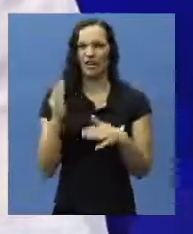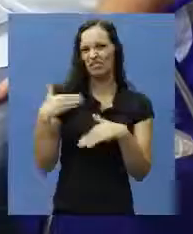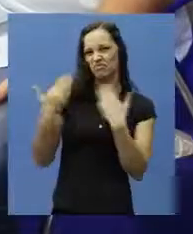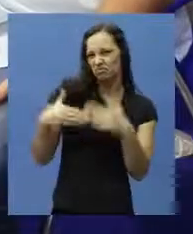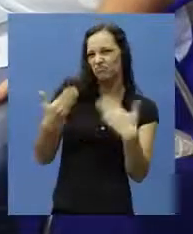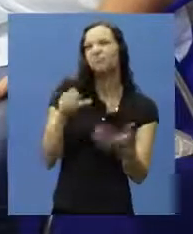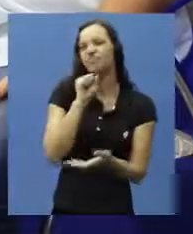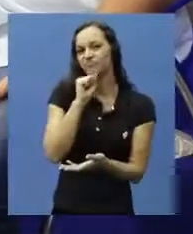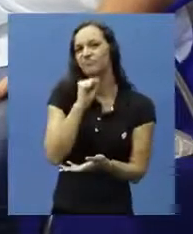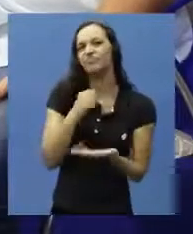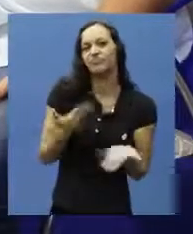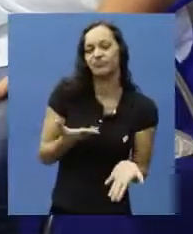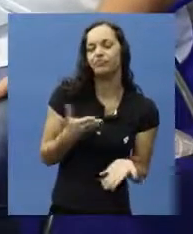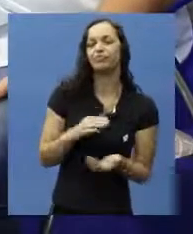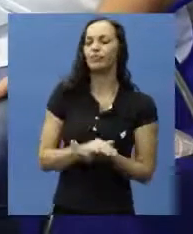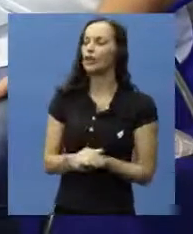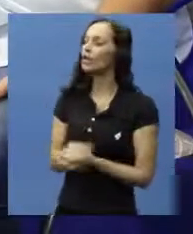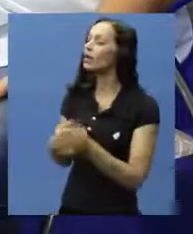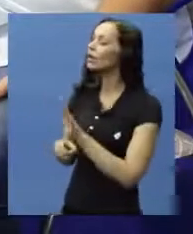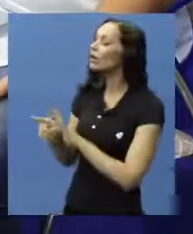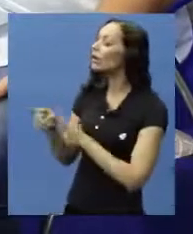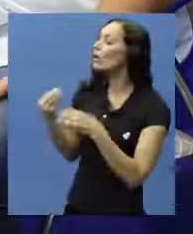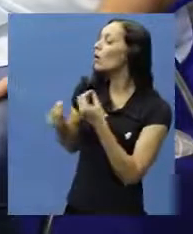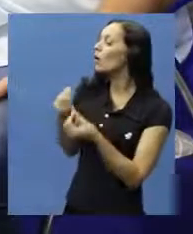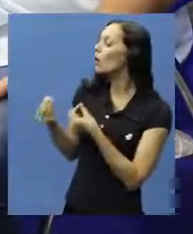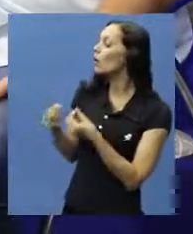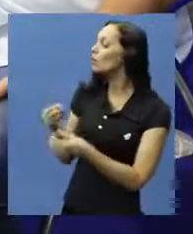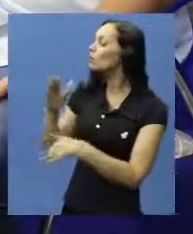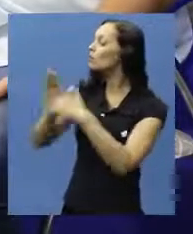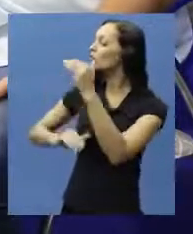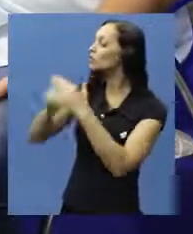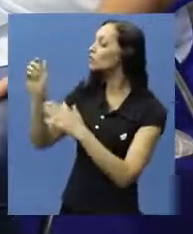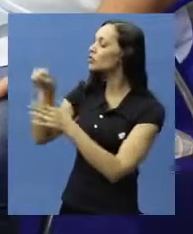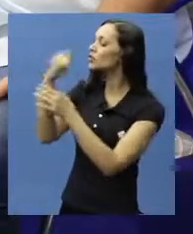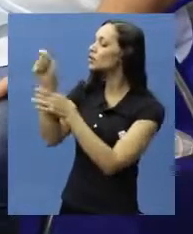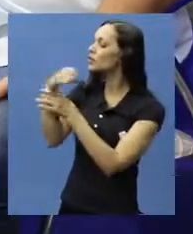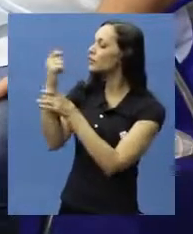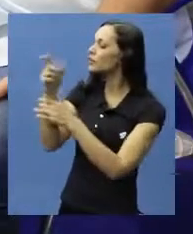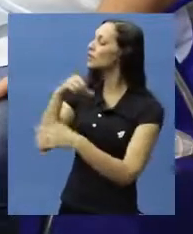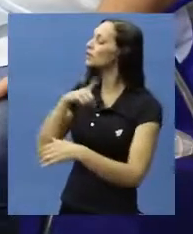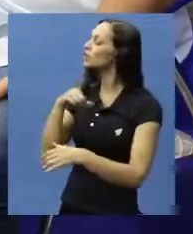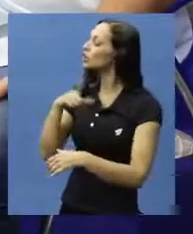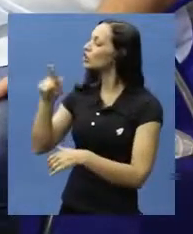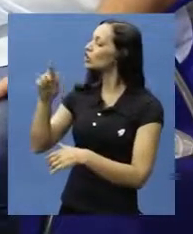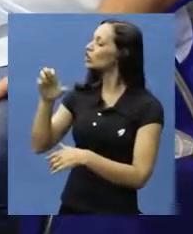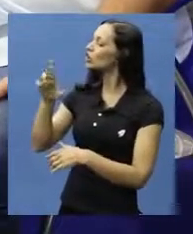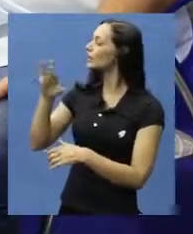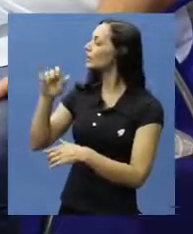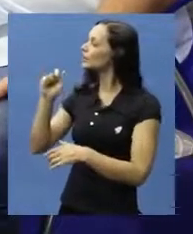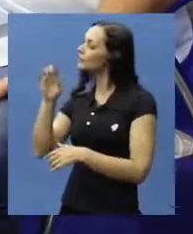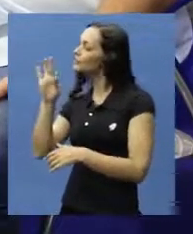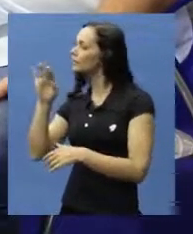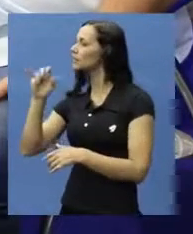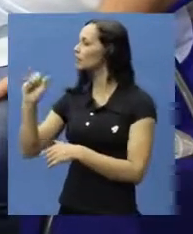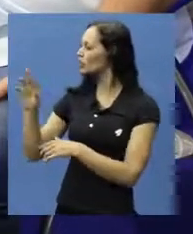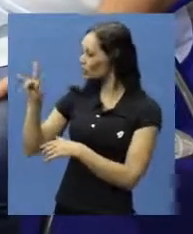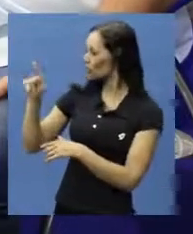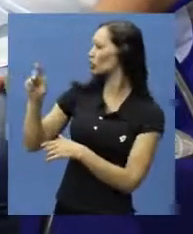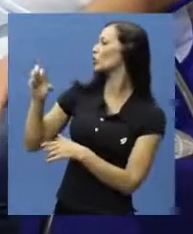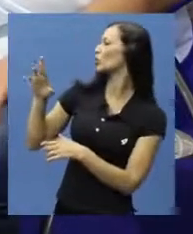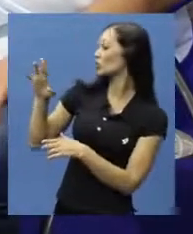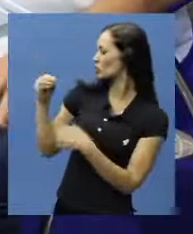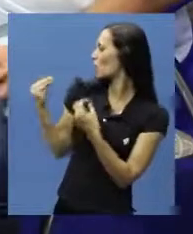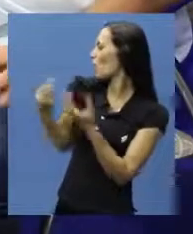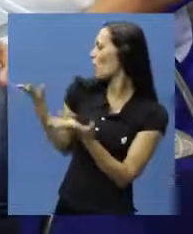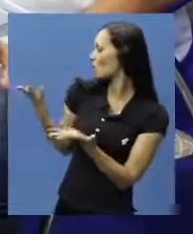anteriormente. E o senhor poderia falar como está atualmente a participação do profissional fisioterapeuta na área de geriatria e gerontologia? Sim,